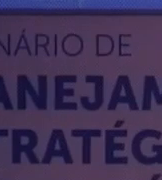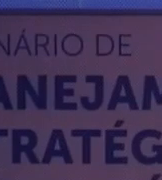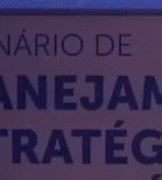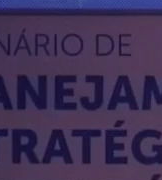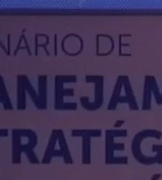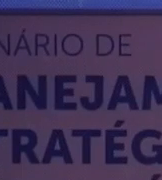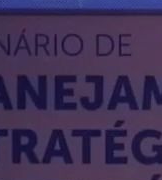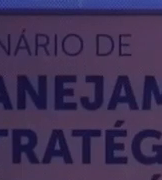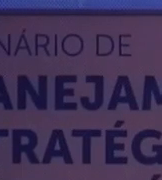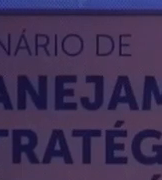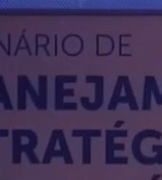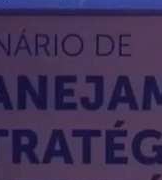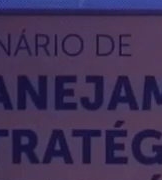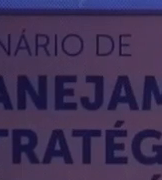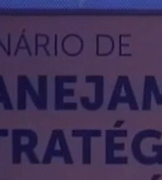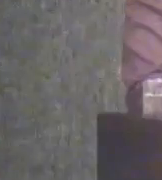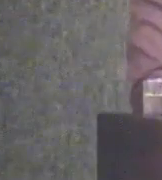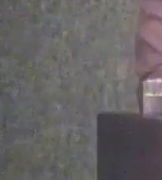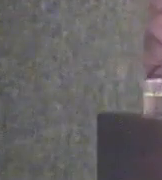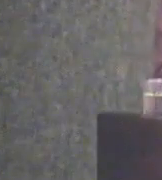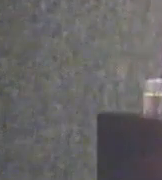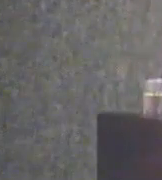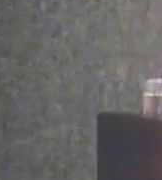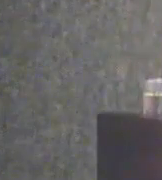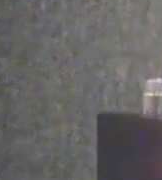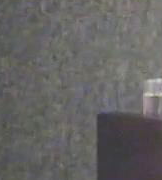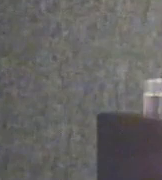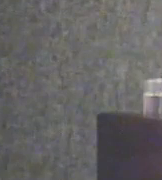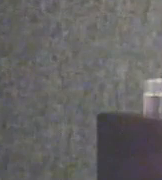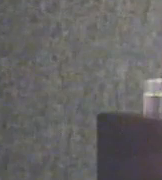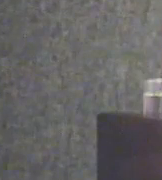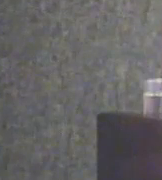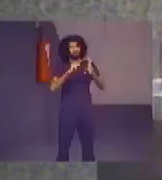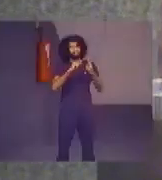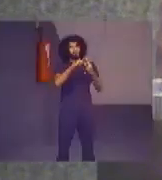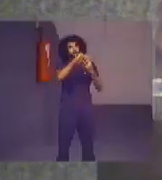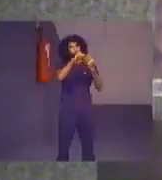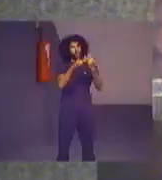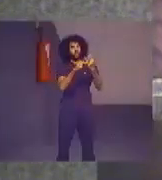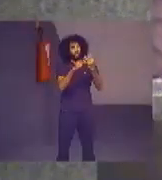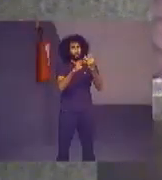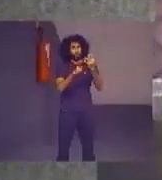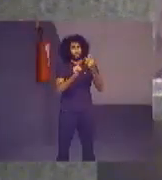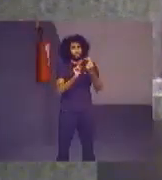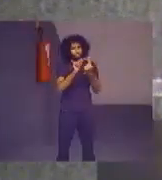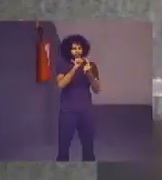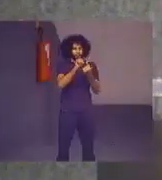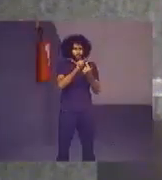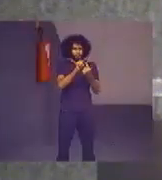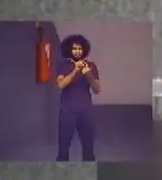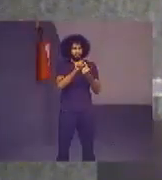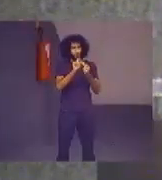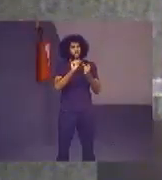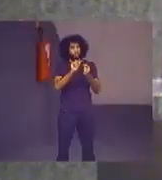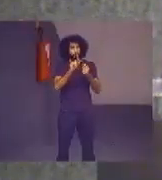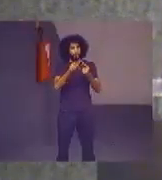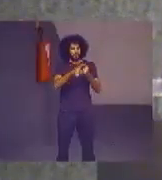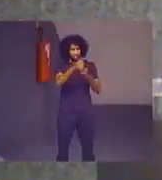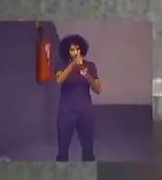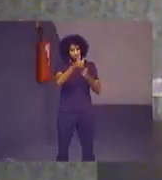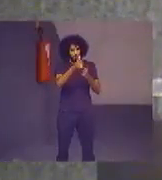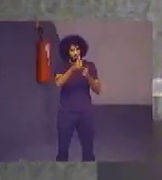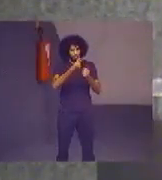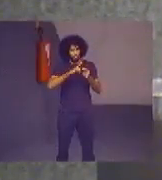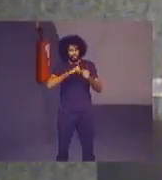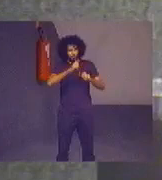Bom, e a ONU, ela propõe quatro abordagens. A primeira abordagem para as entidades de fiscalização superior é avaliar a